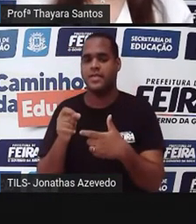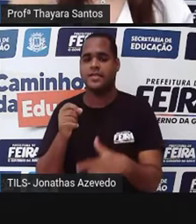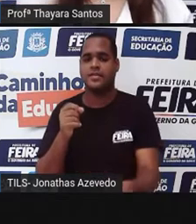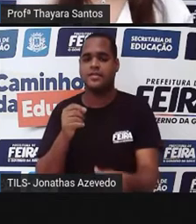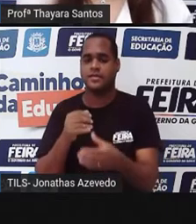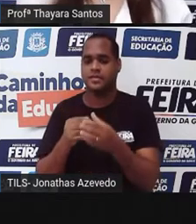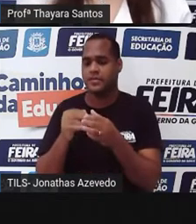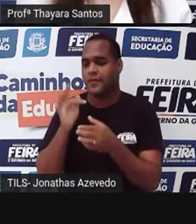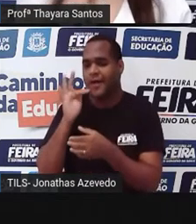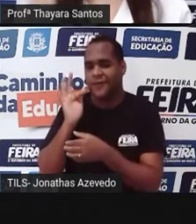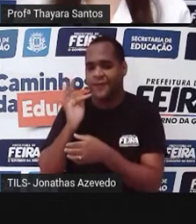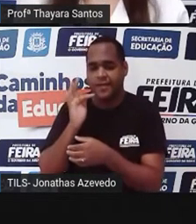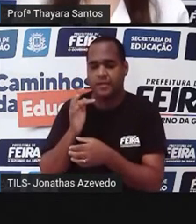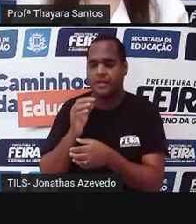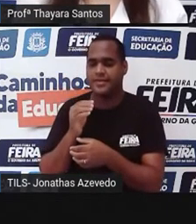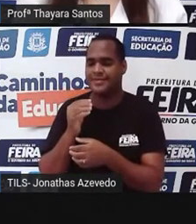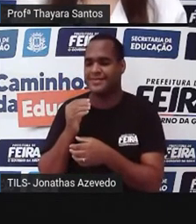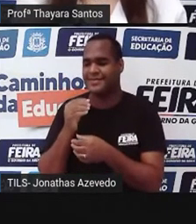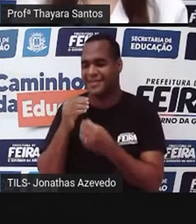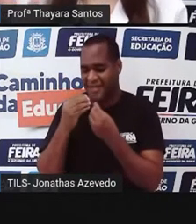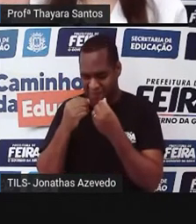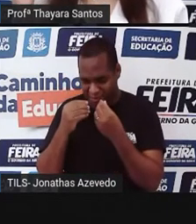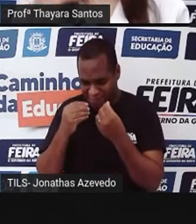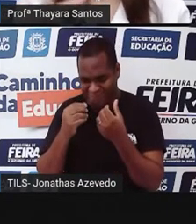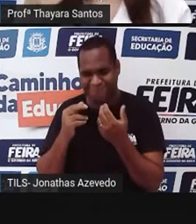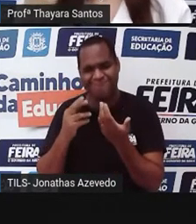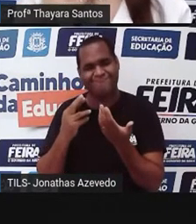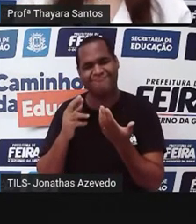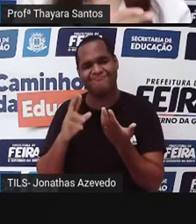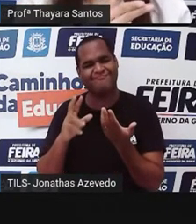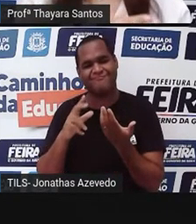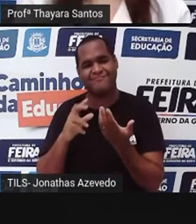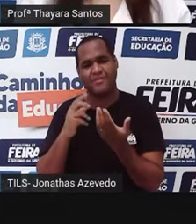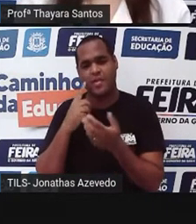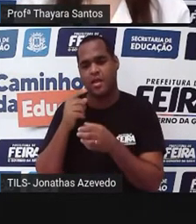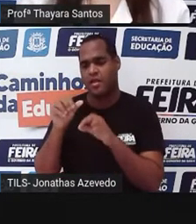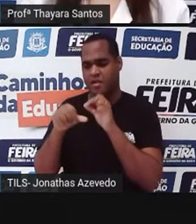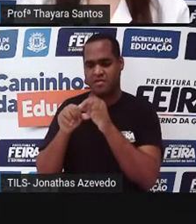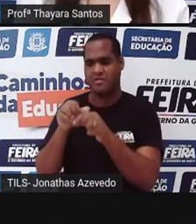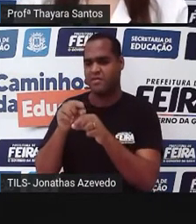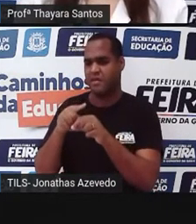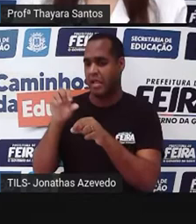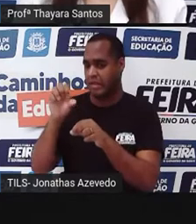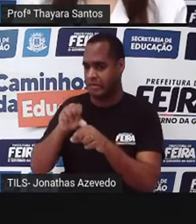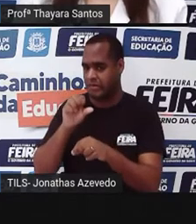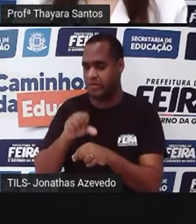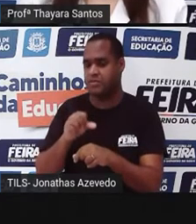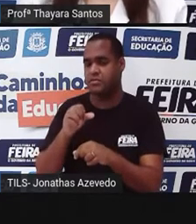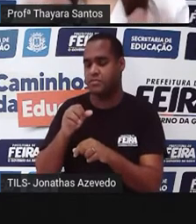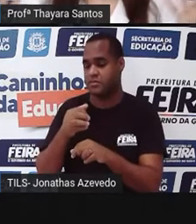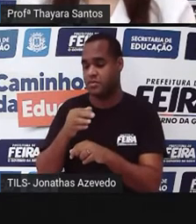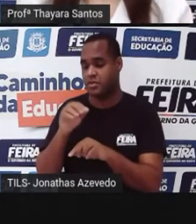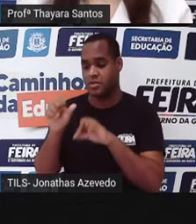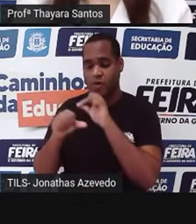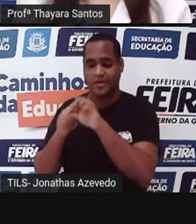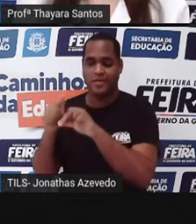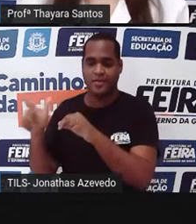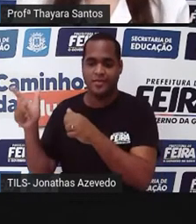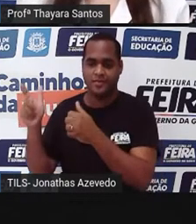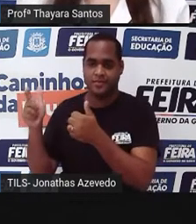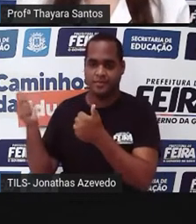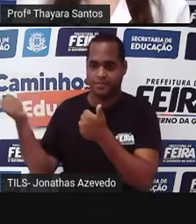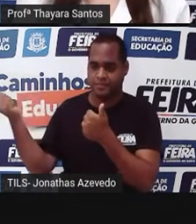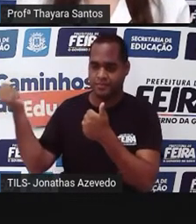uma fruta que não tem um sabor tão agradável. Então eu vou lá, tiro aquela parte do gene que é responsável pelo sabor daquela fruta e